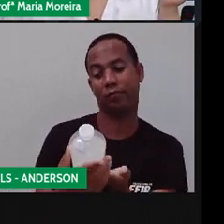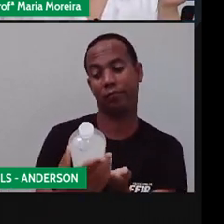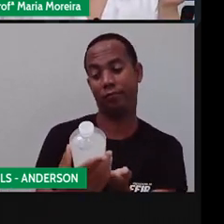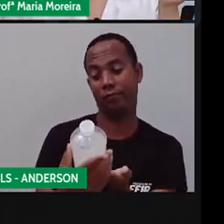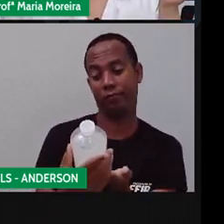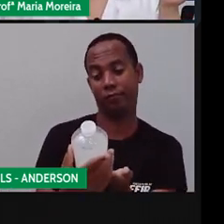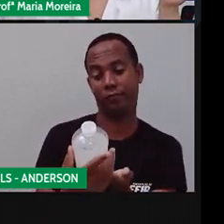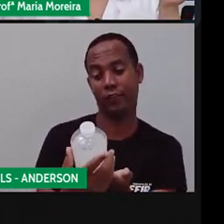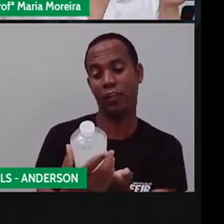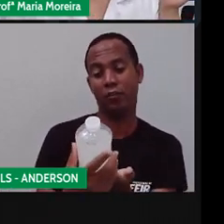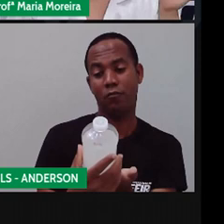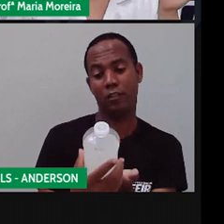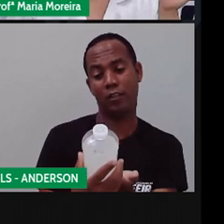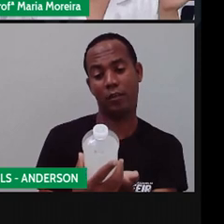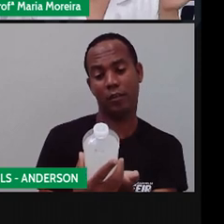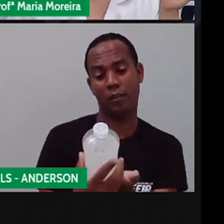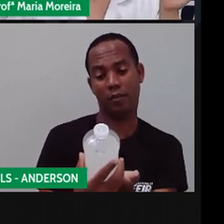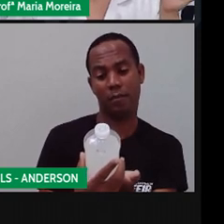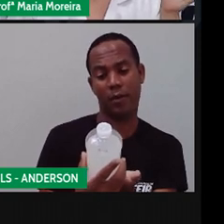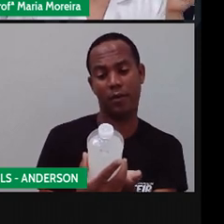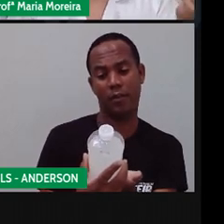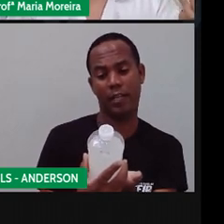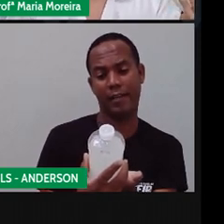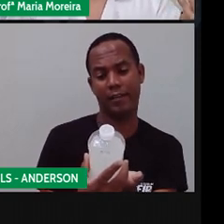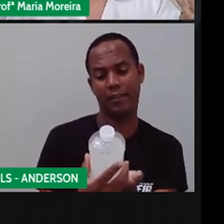garota do propaganda também agora, do álcool em gel, Anderson.